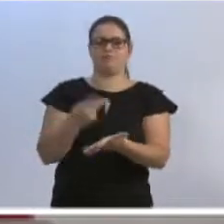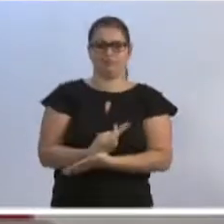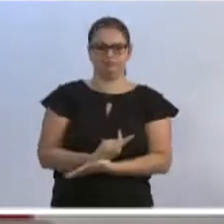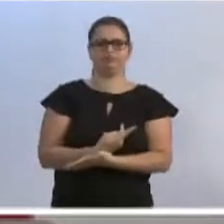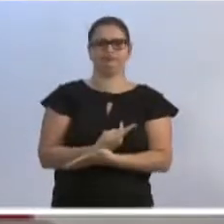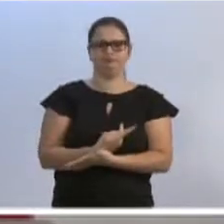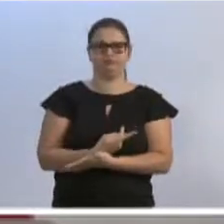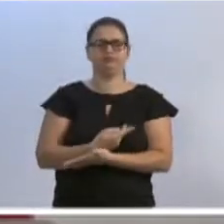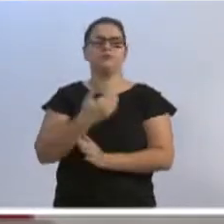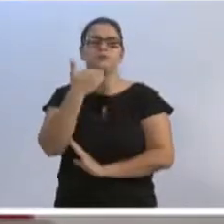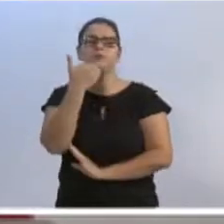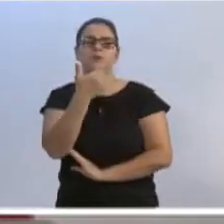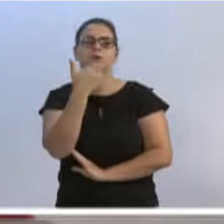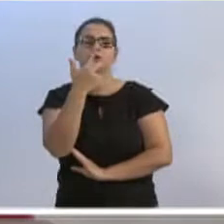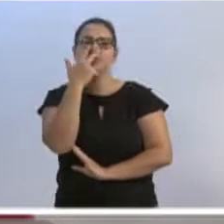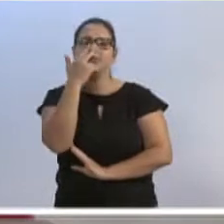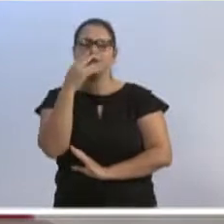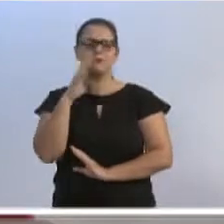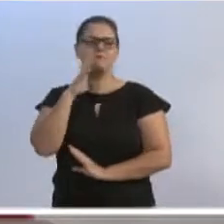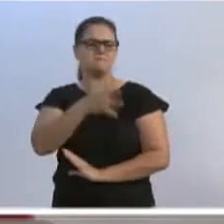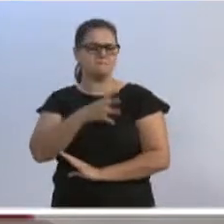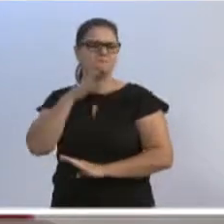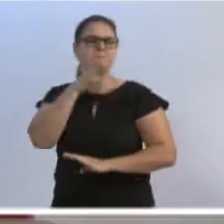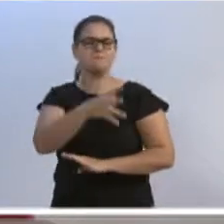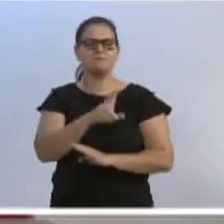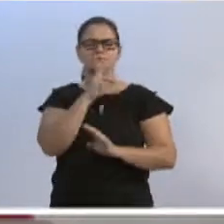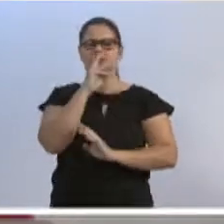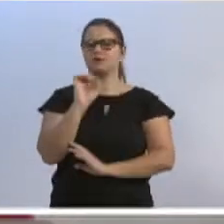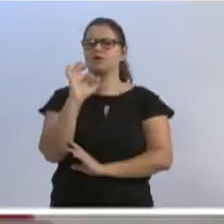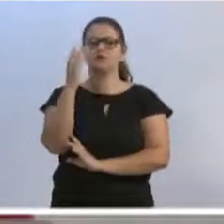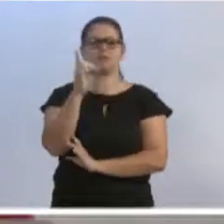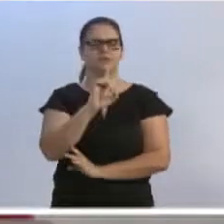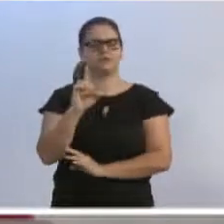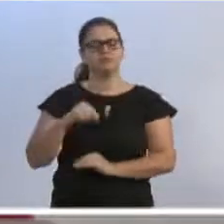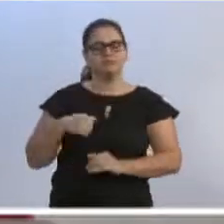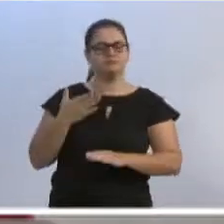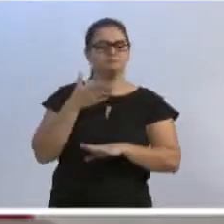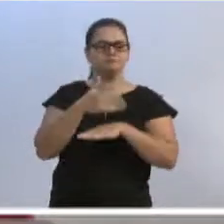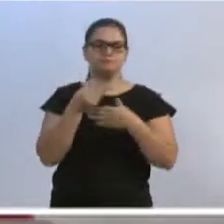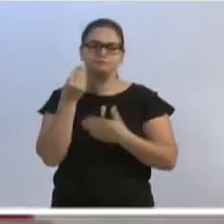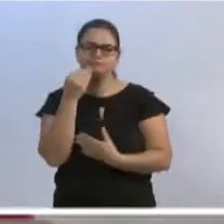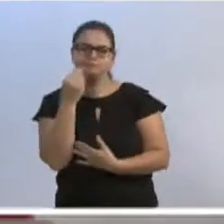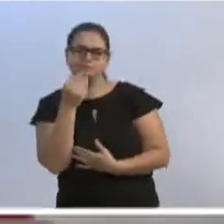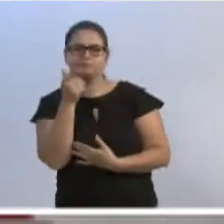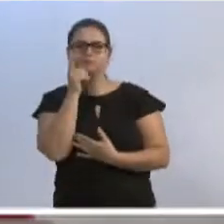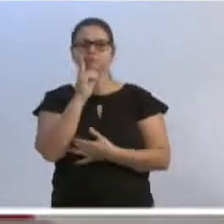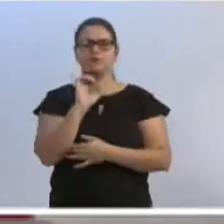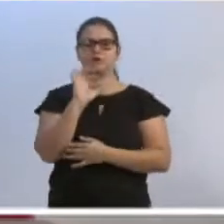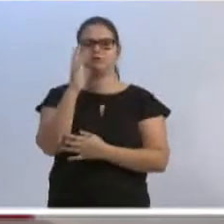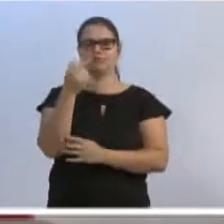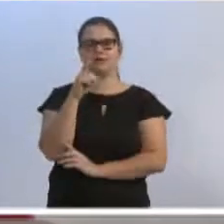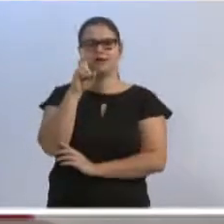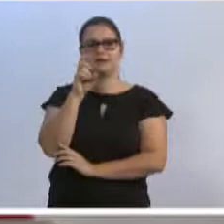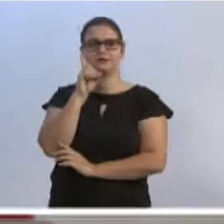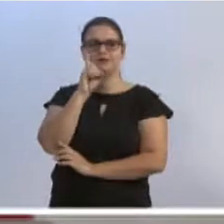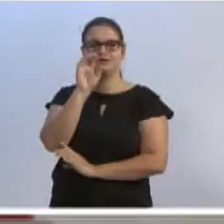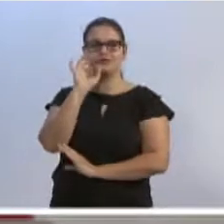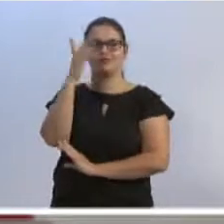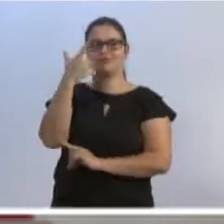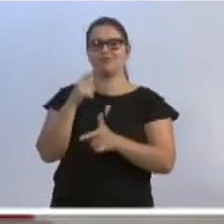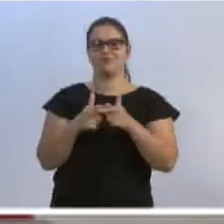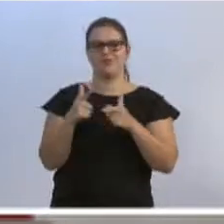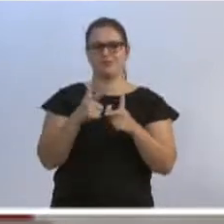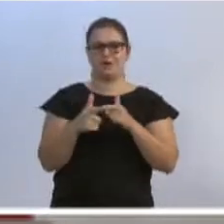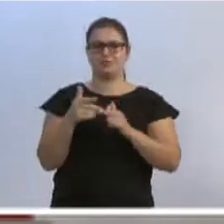os pedidos só na agressão, só cobrando a coisa, não acontece. E, realmente, em 15 dias a coisa foi solucionada. Não